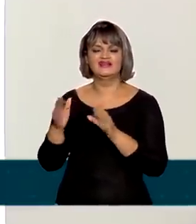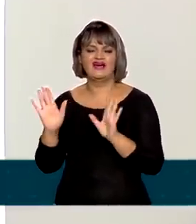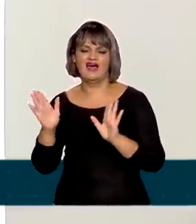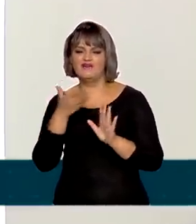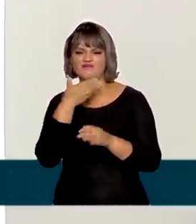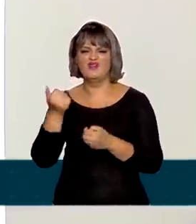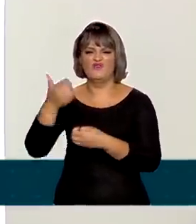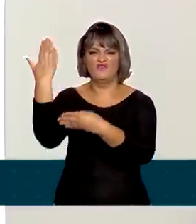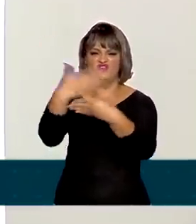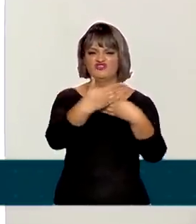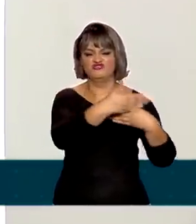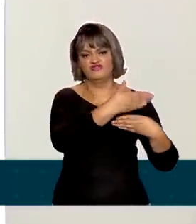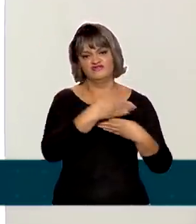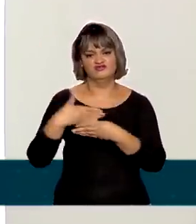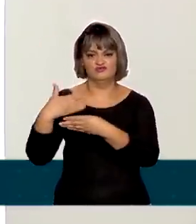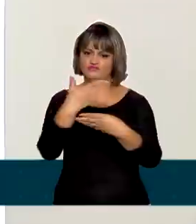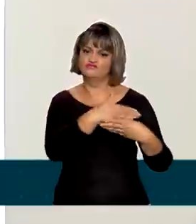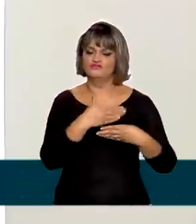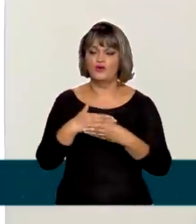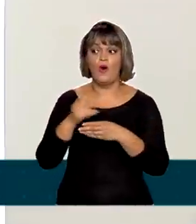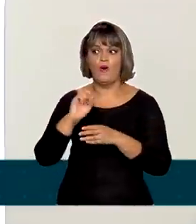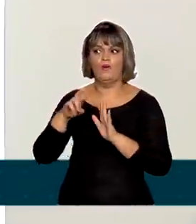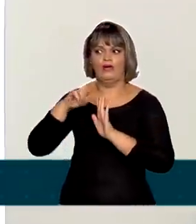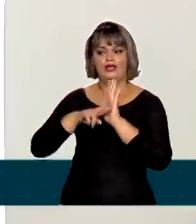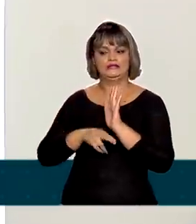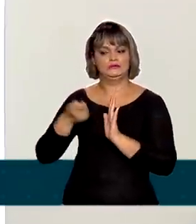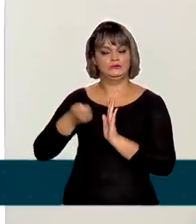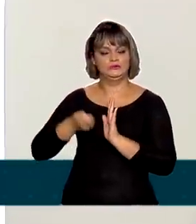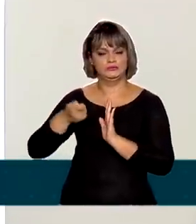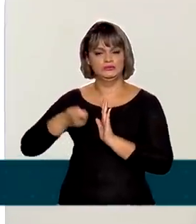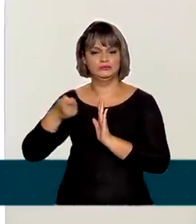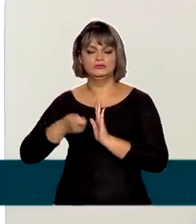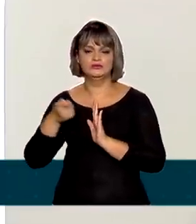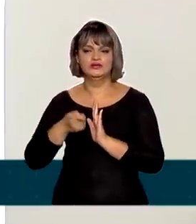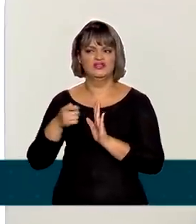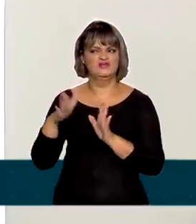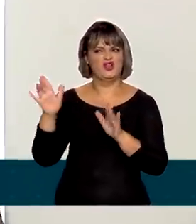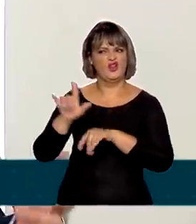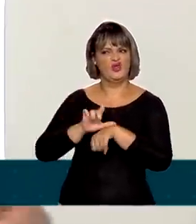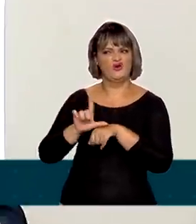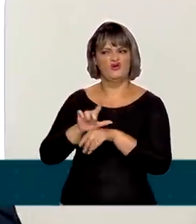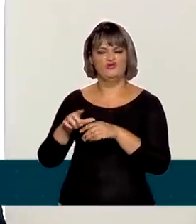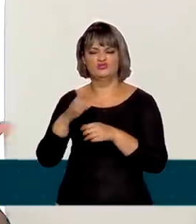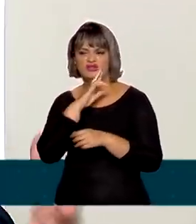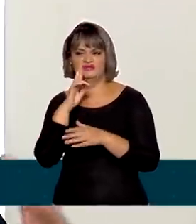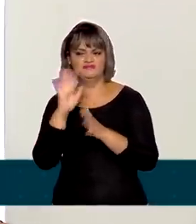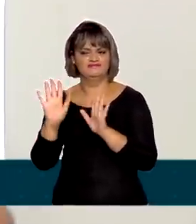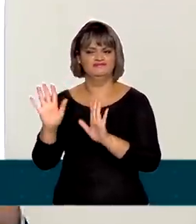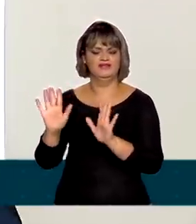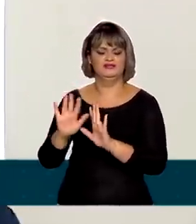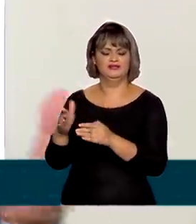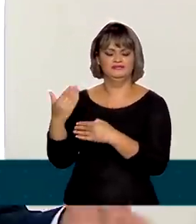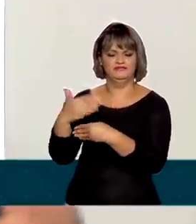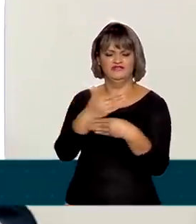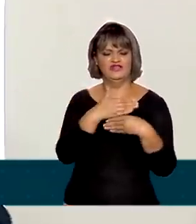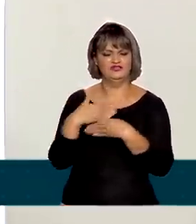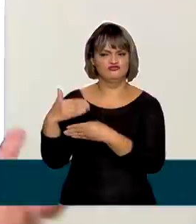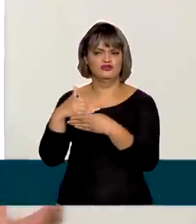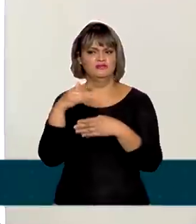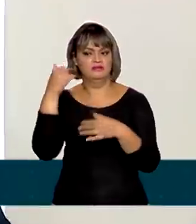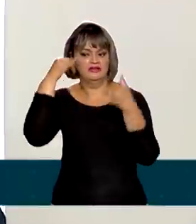o lockdown ou estabeleceram regras muito rígidas para o funcionamento de ambientes abertos, de